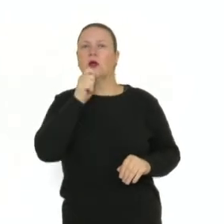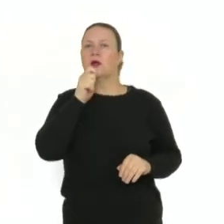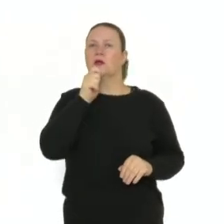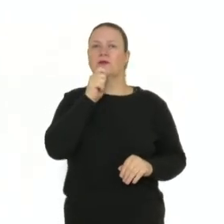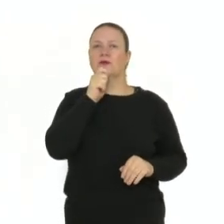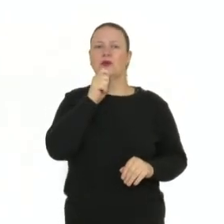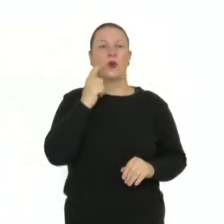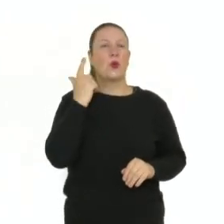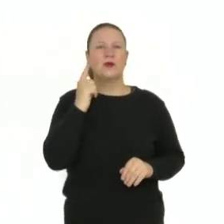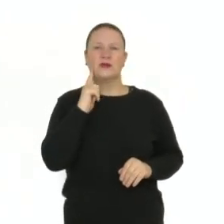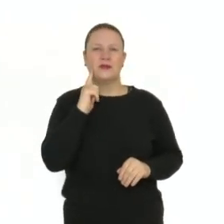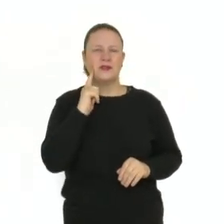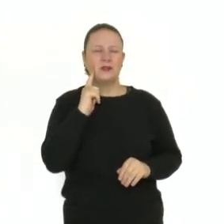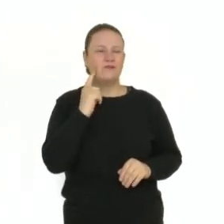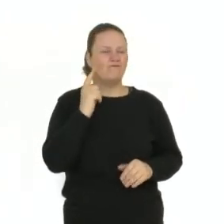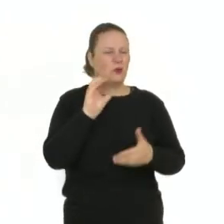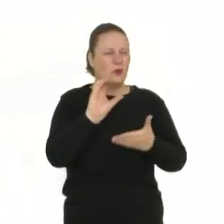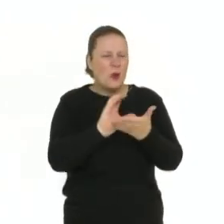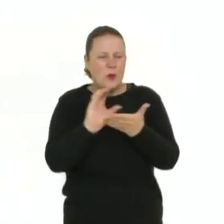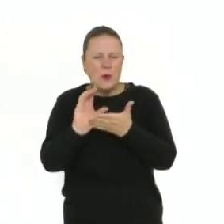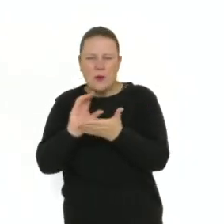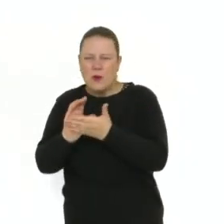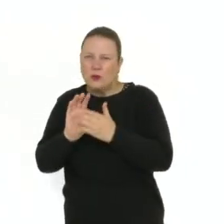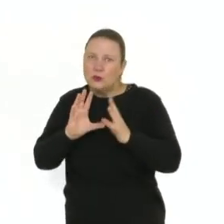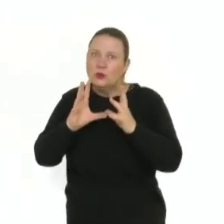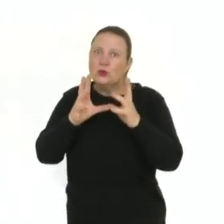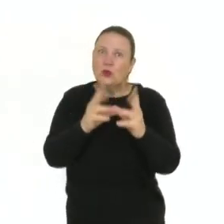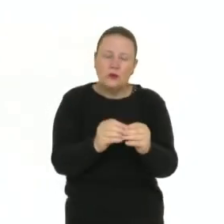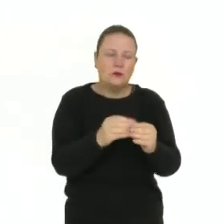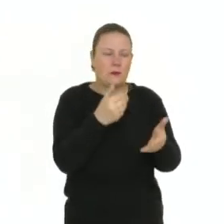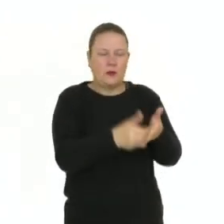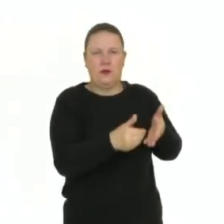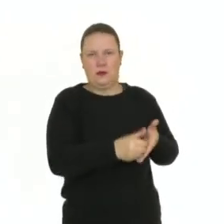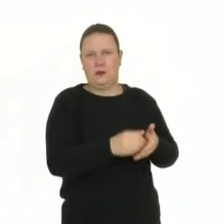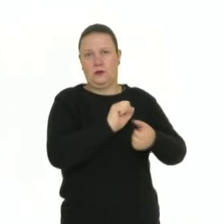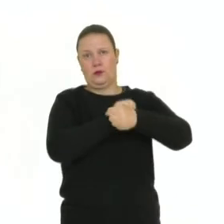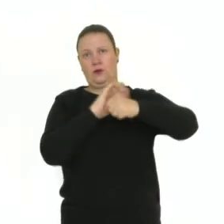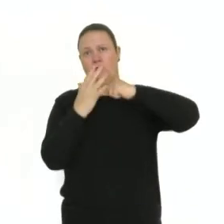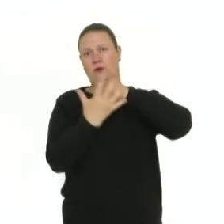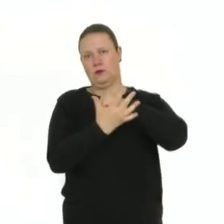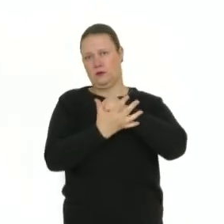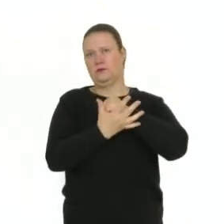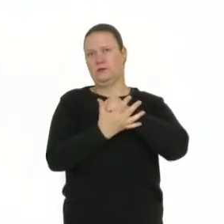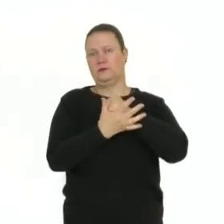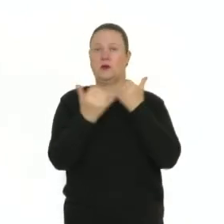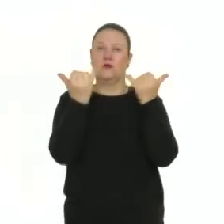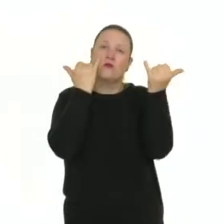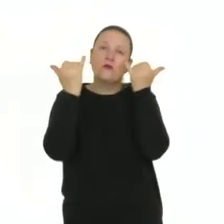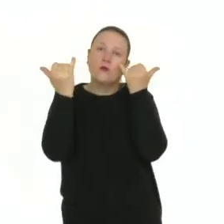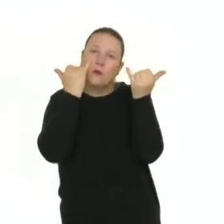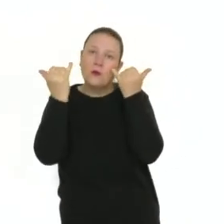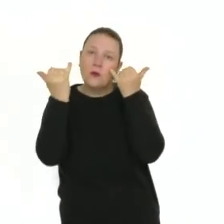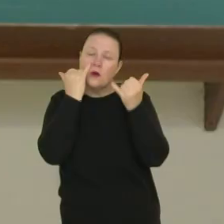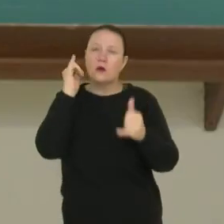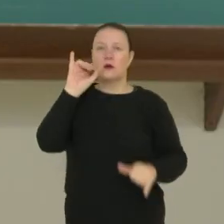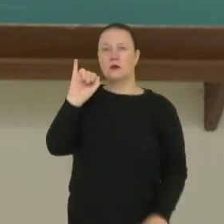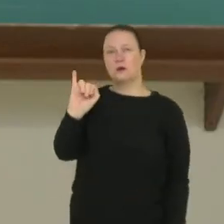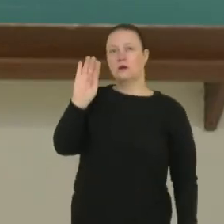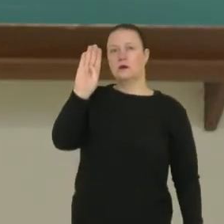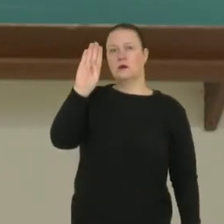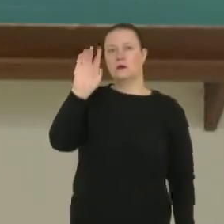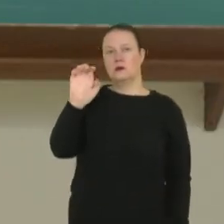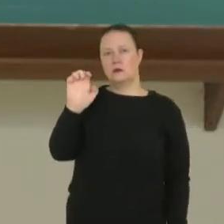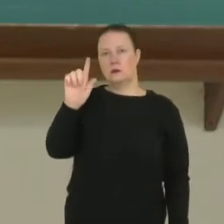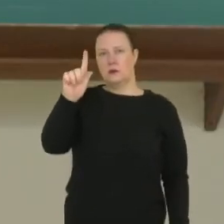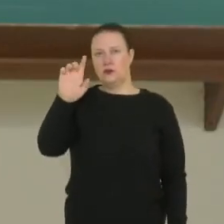recuperar todas as perdas diante da pandemia do coronavírus. É o que apontam os dados divulgados pelo Instituto Brasileiro de